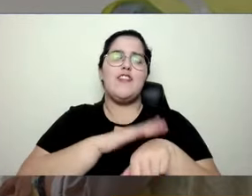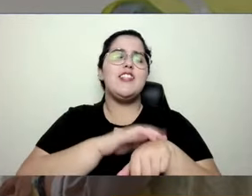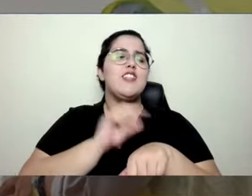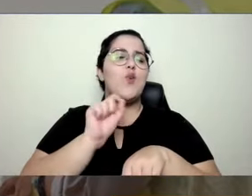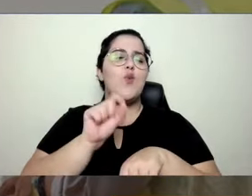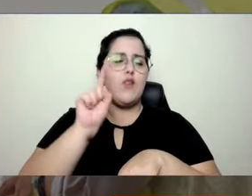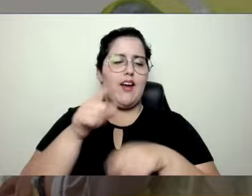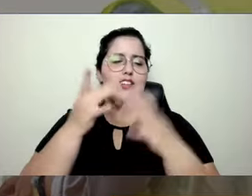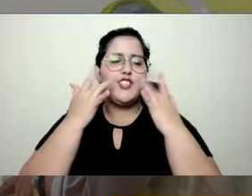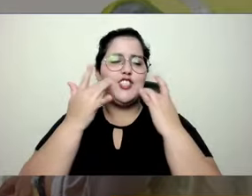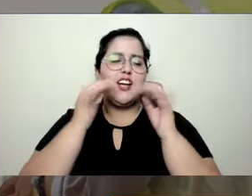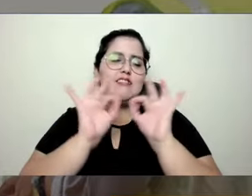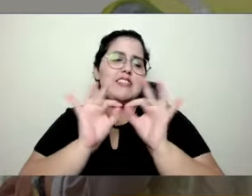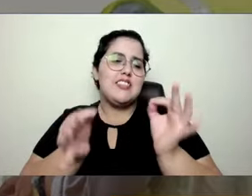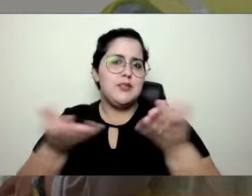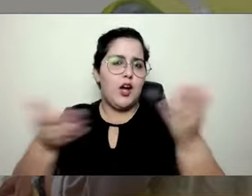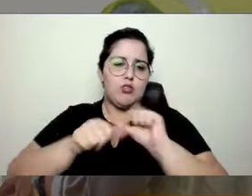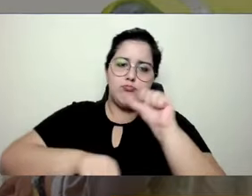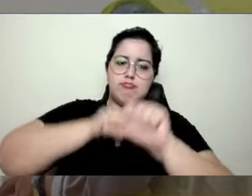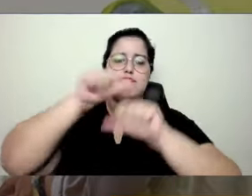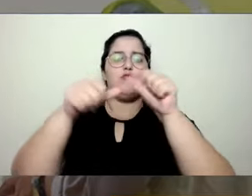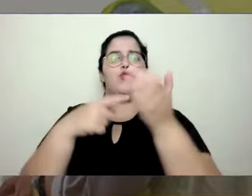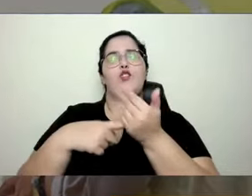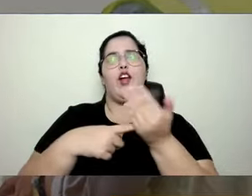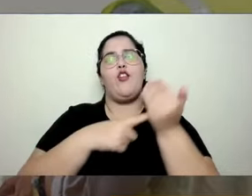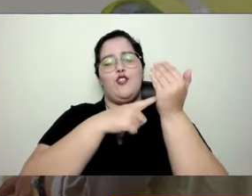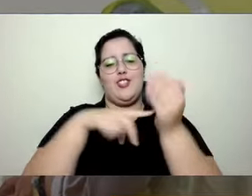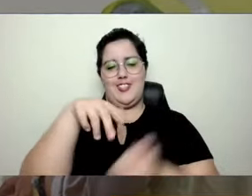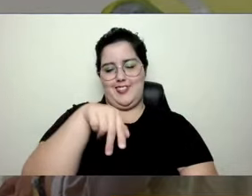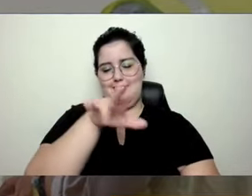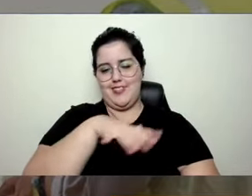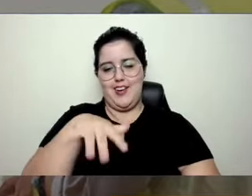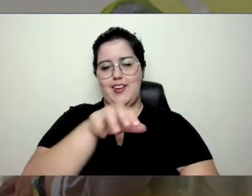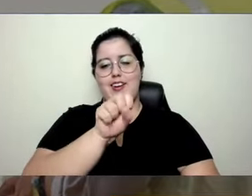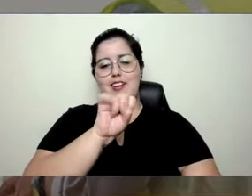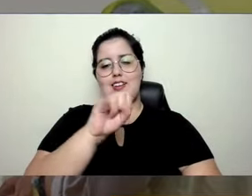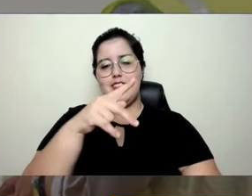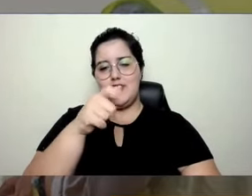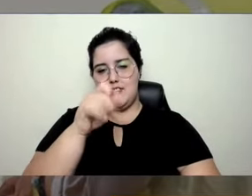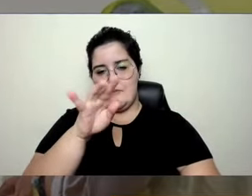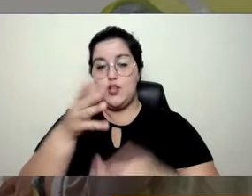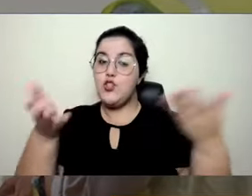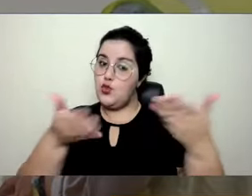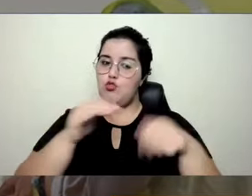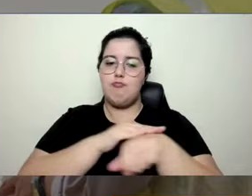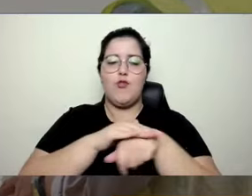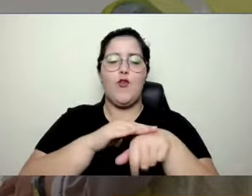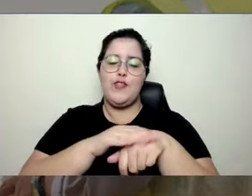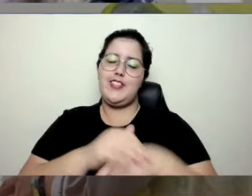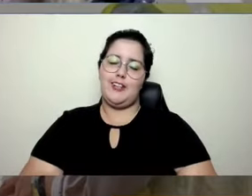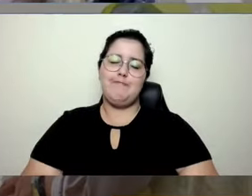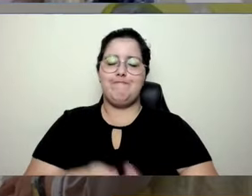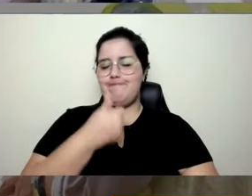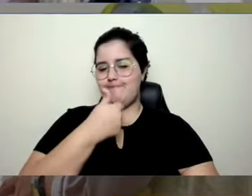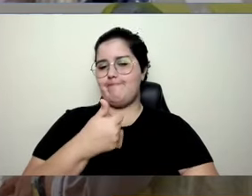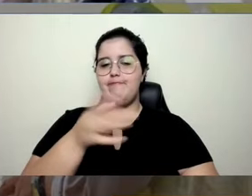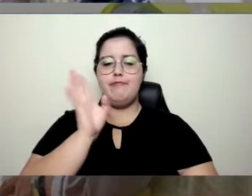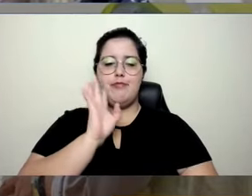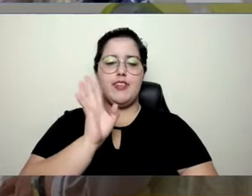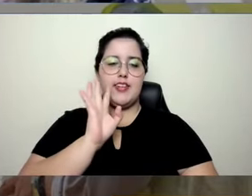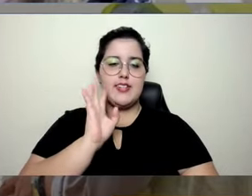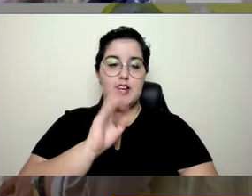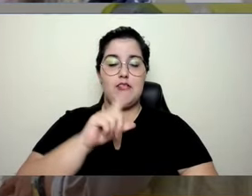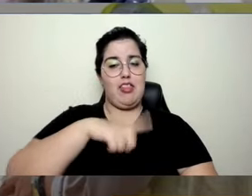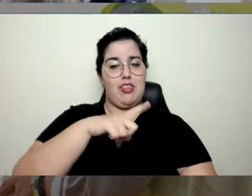E hoje a gente vai falar de algumas coisas um pouquinho mais avançadas. Legal, Fabi. Essa